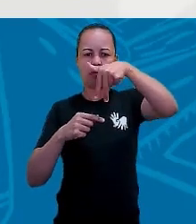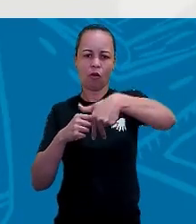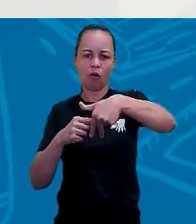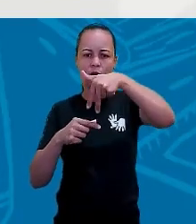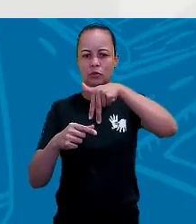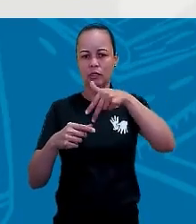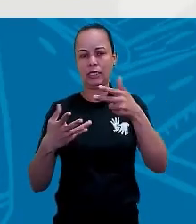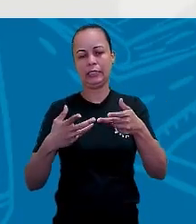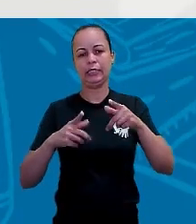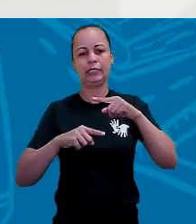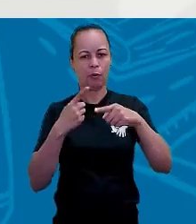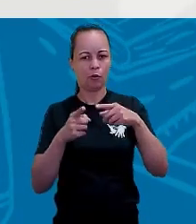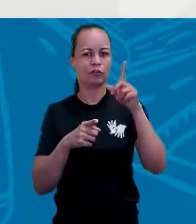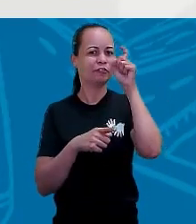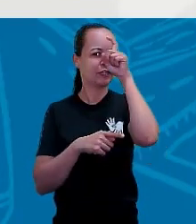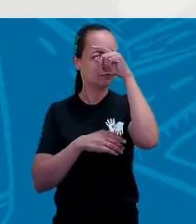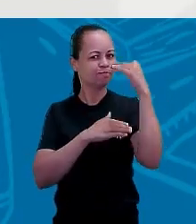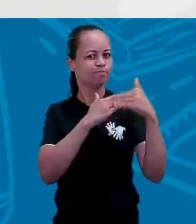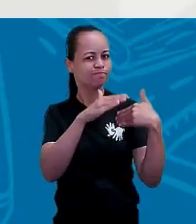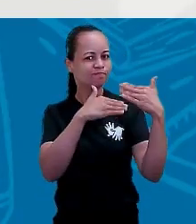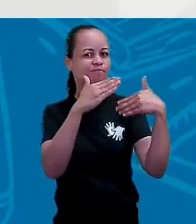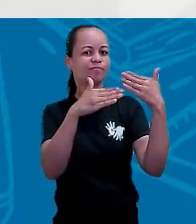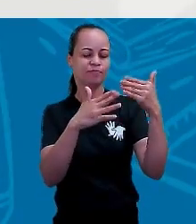dificultando. Vamos ver?